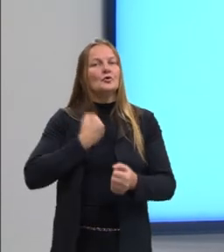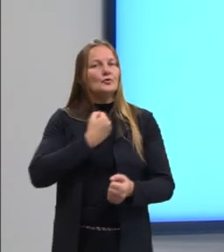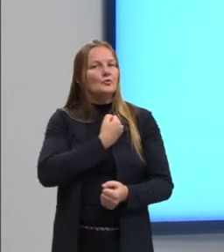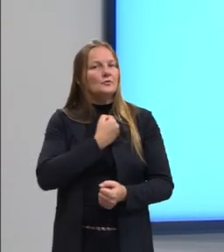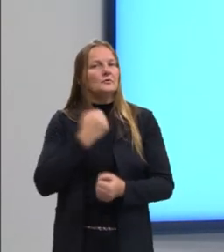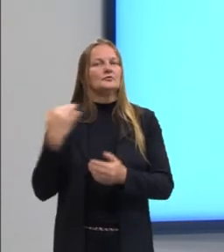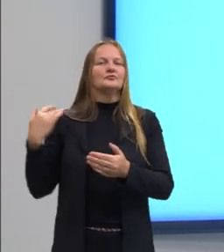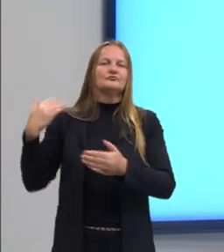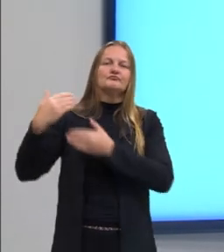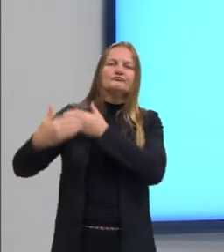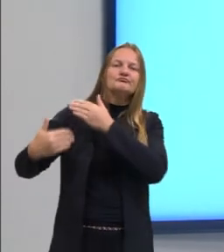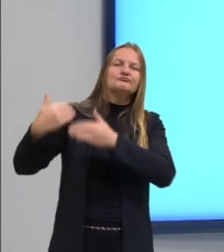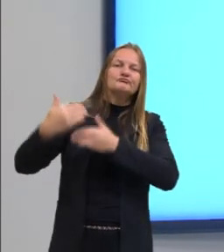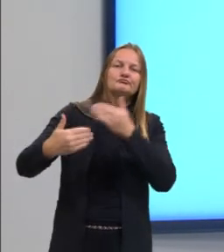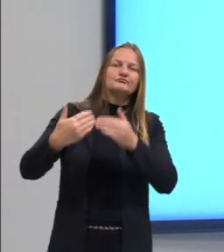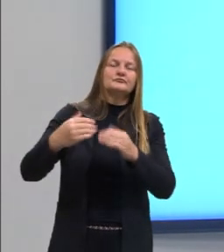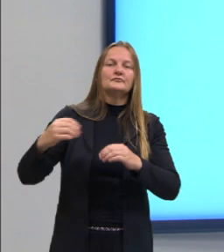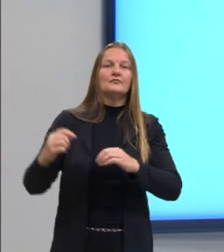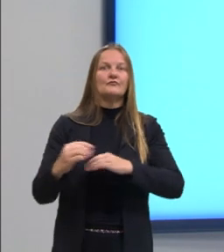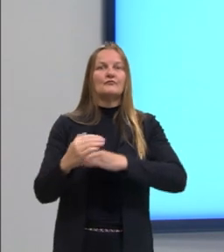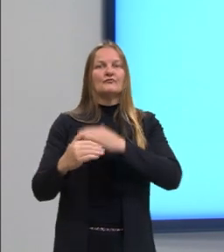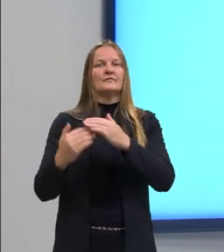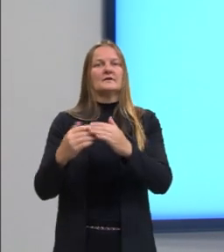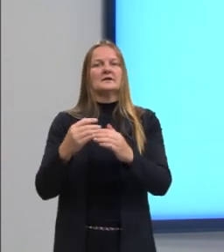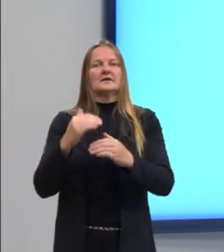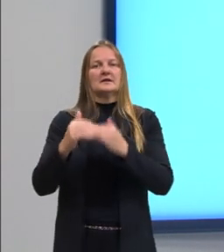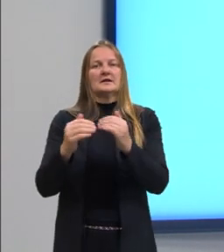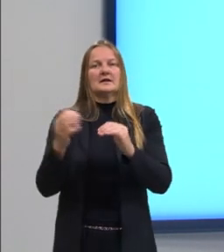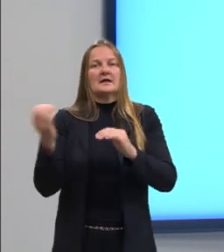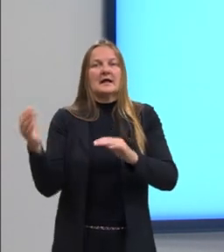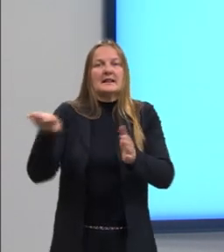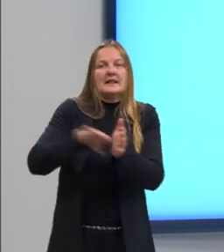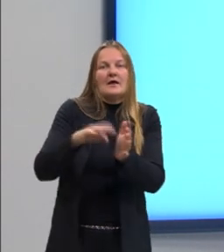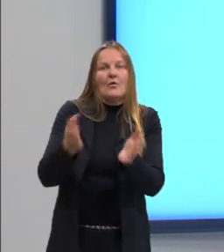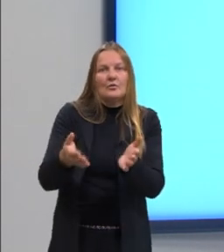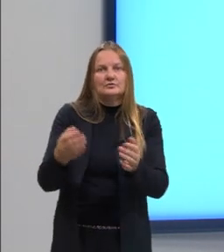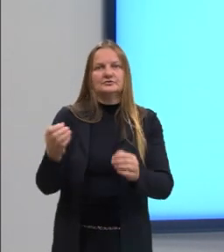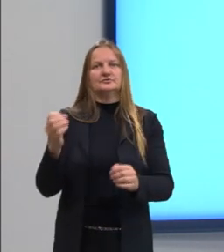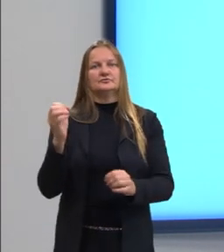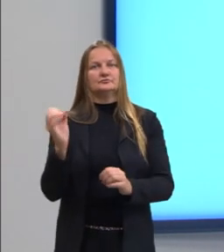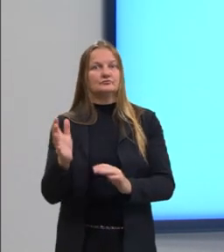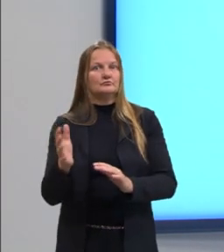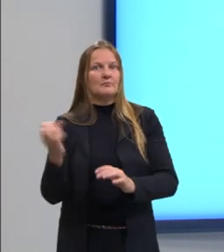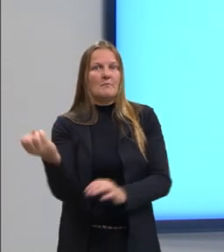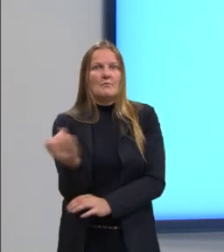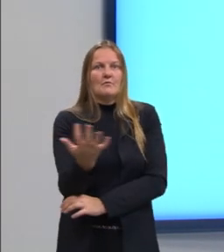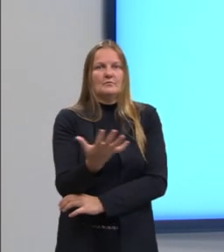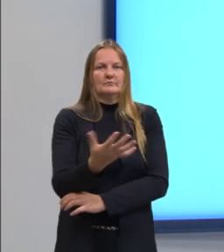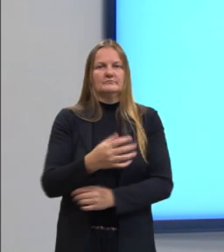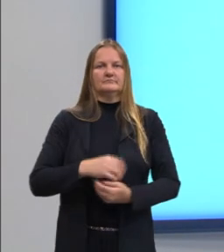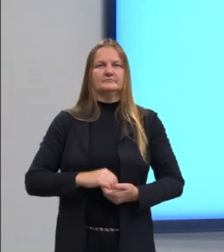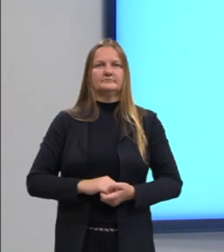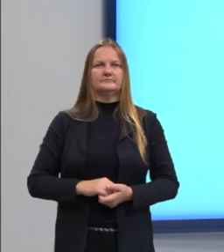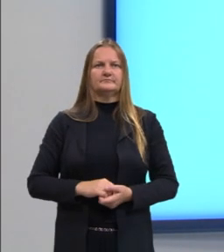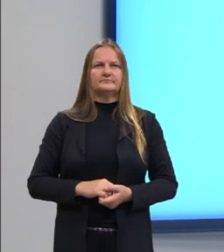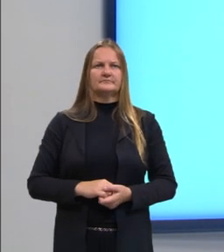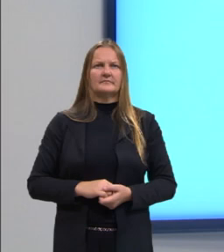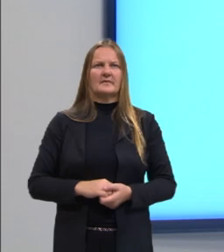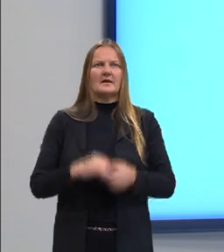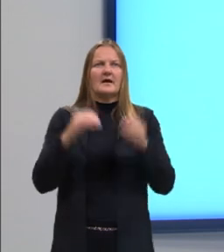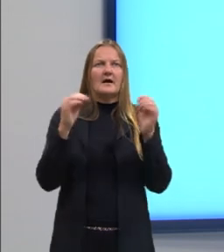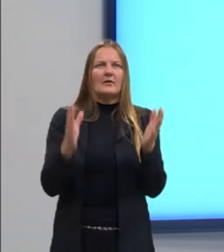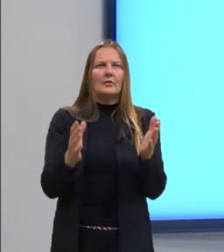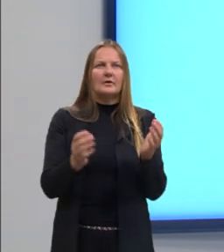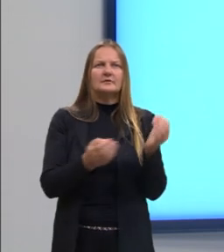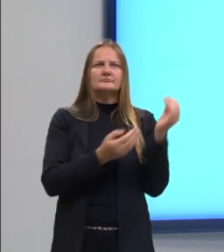como houve essa evolução, então, de como é essa evolução atualmente, né, do que que decorreu e agora